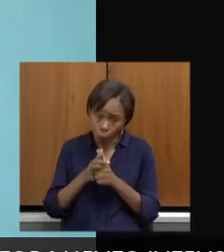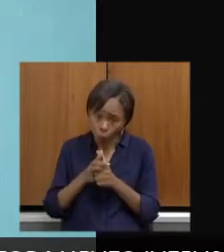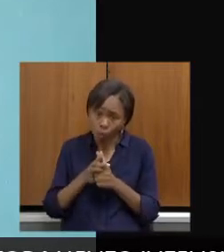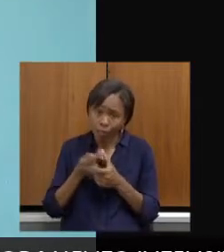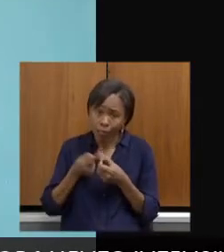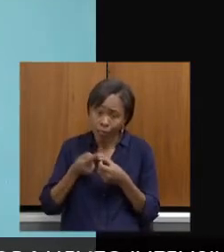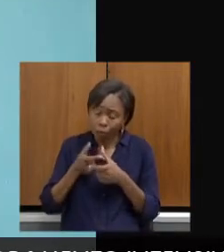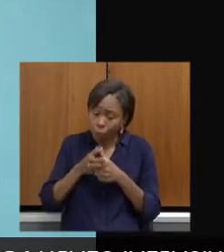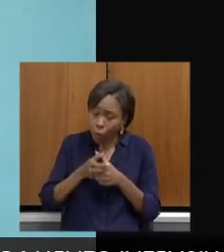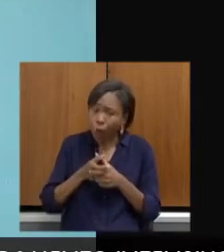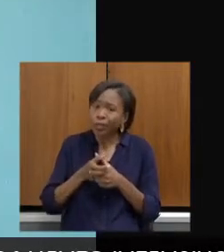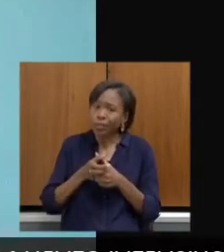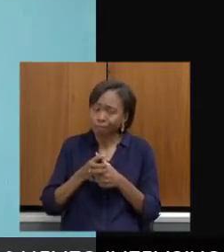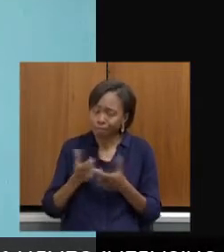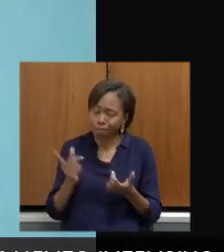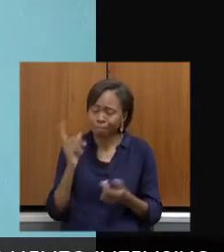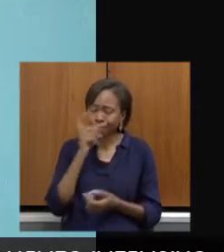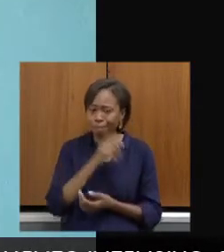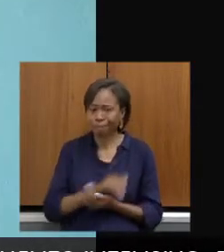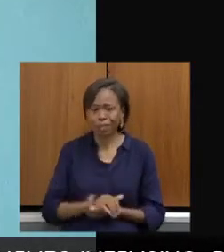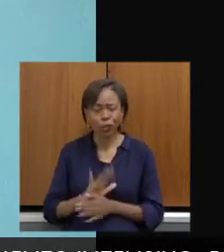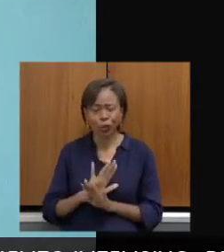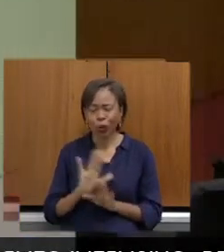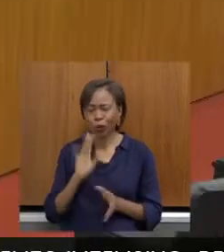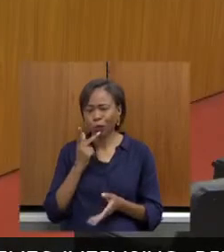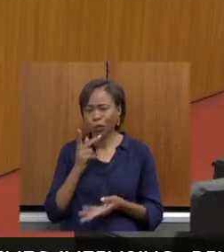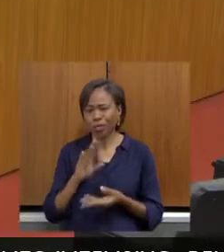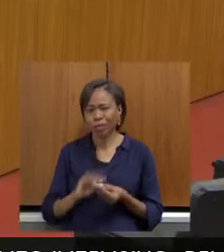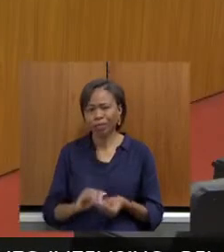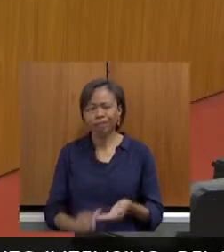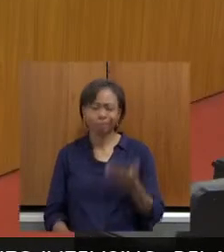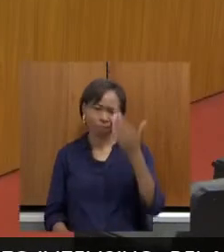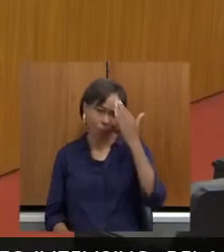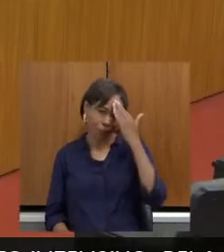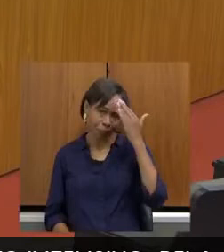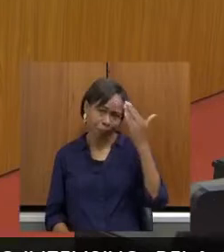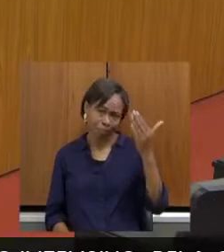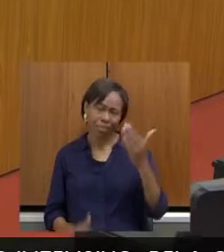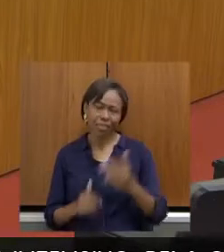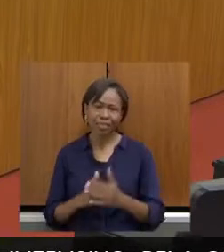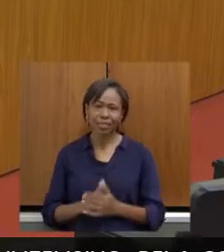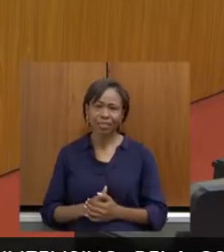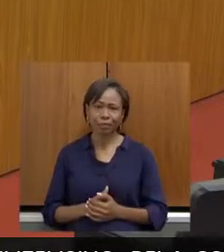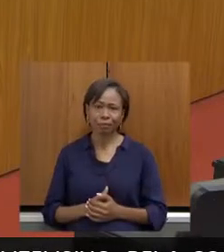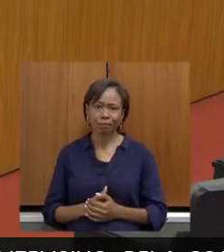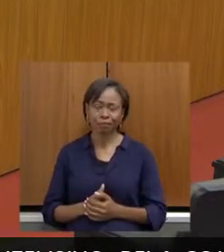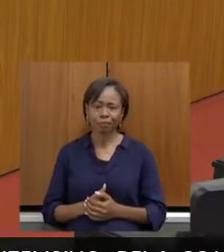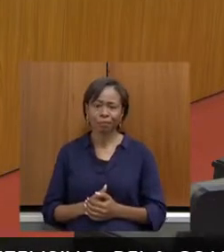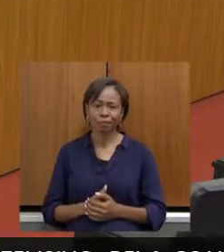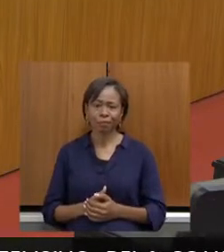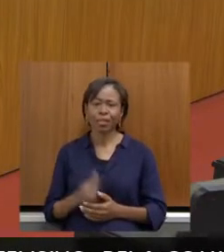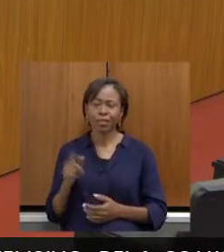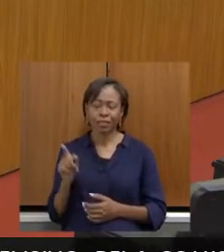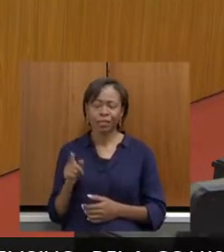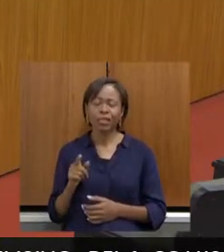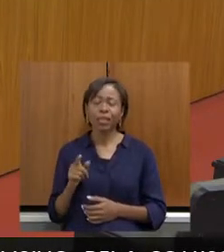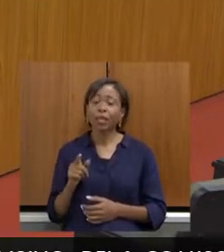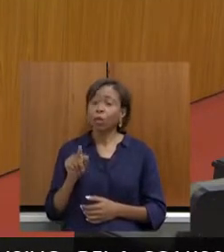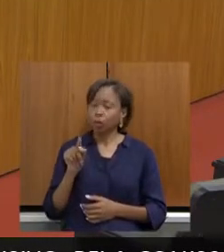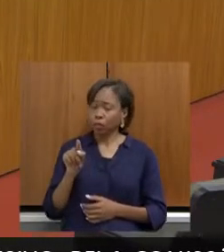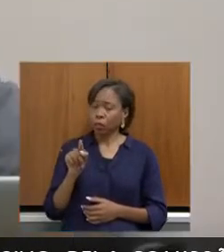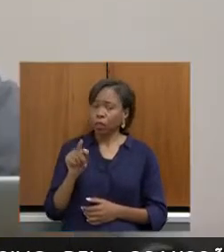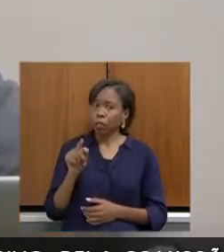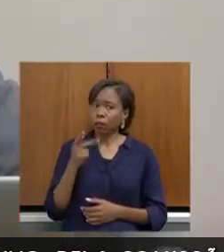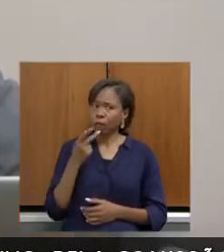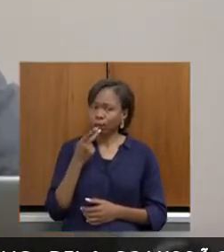acho que é só isso mesmo que eu tinha para falar. Está bom, Sebastião, muito obrigado. Estou mais para ouvir. Está bom, Sebastião, isso aí você